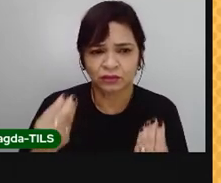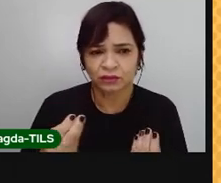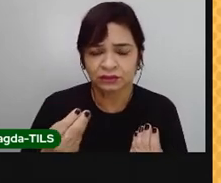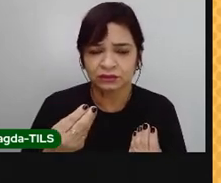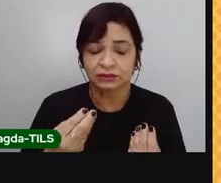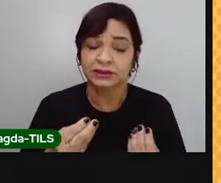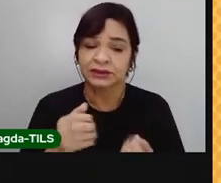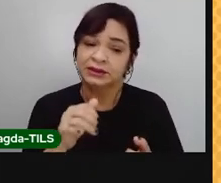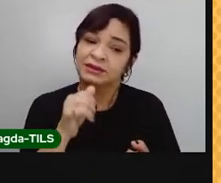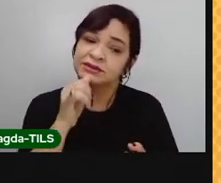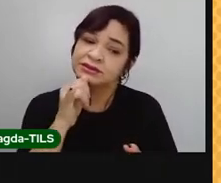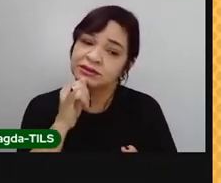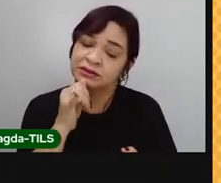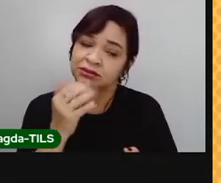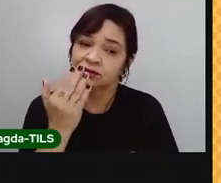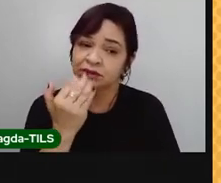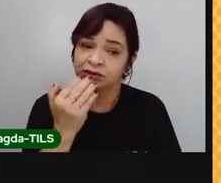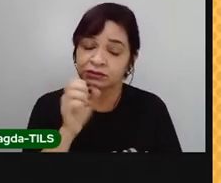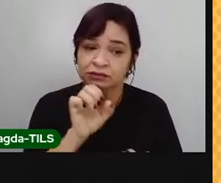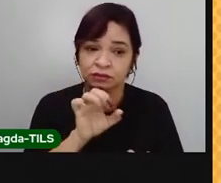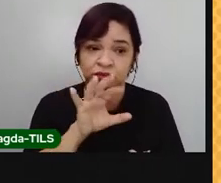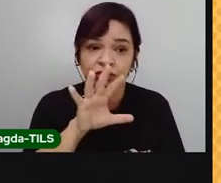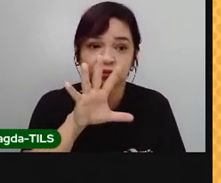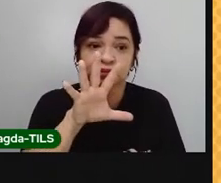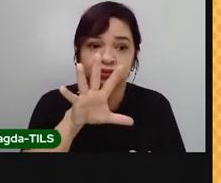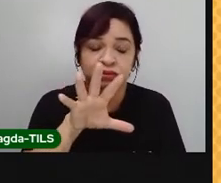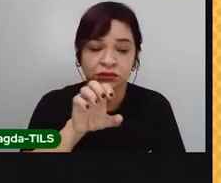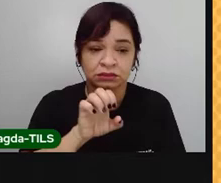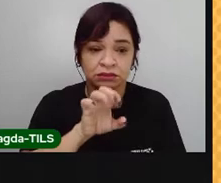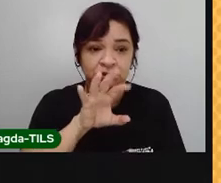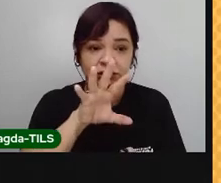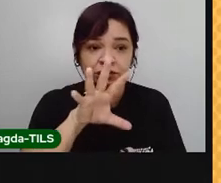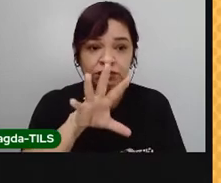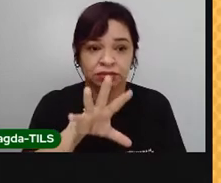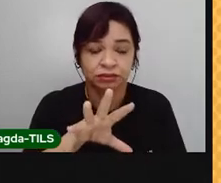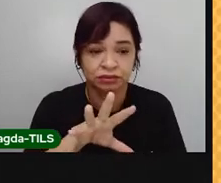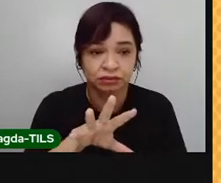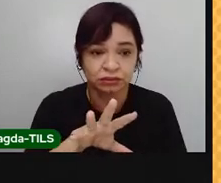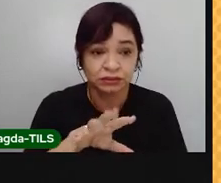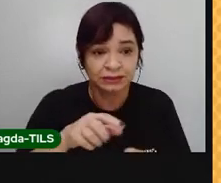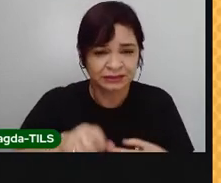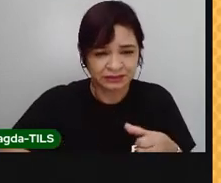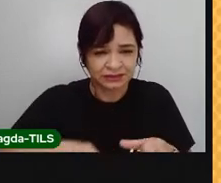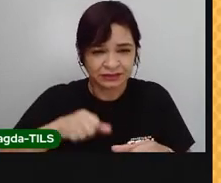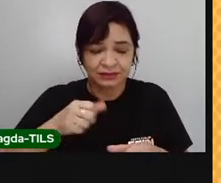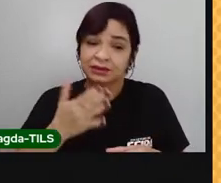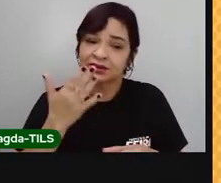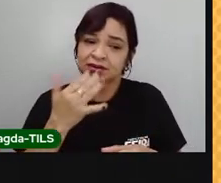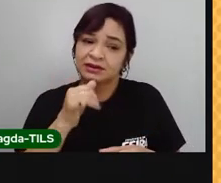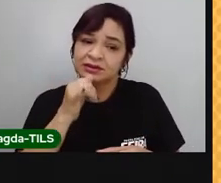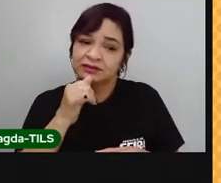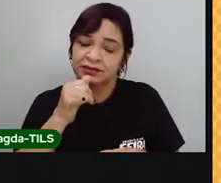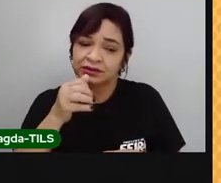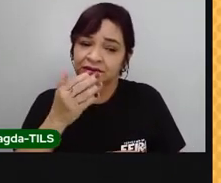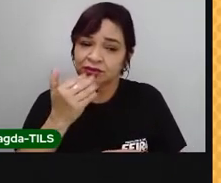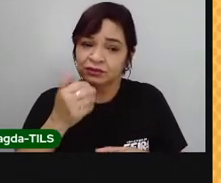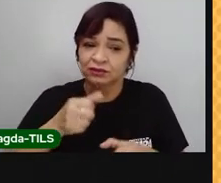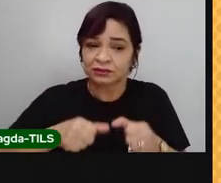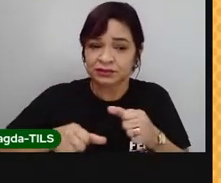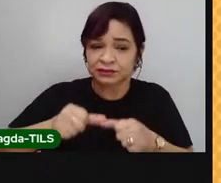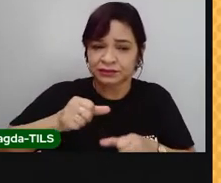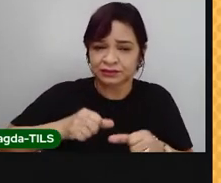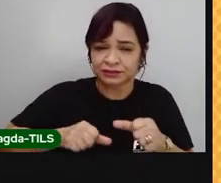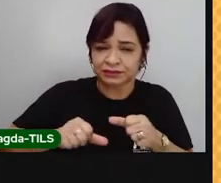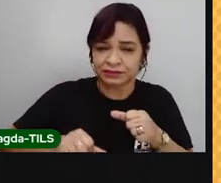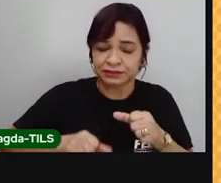mesmo, eles acabam numerando na atmosfera o gás metano. E esse gás metano, que é um gás de efeito estufa, vai se acumulando. Aí